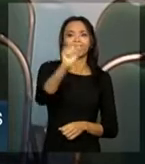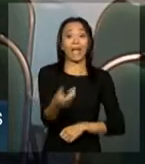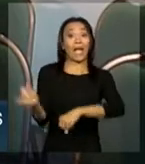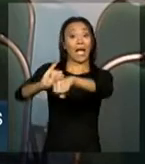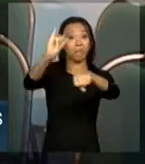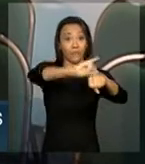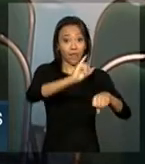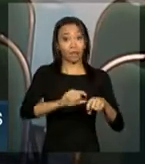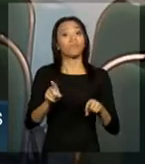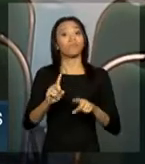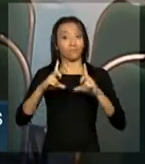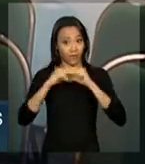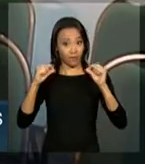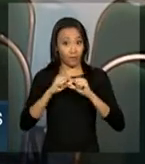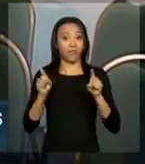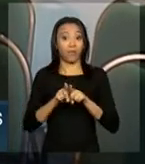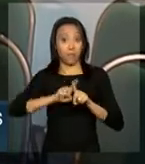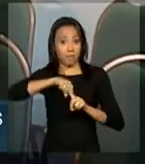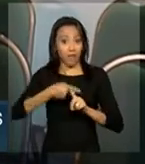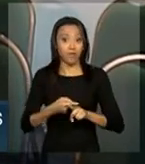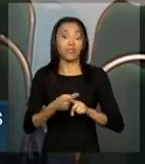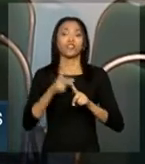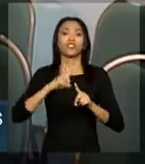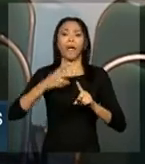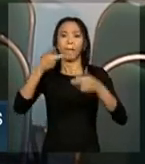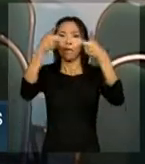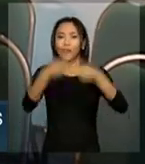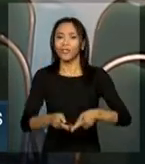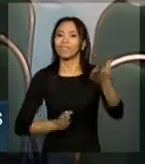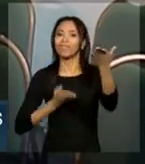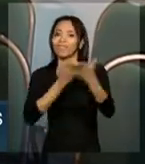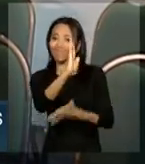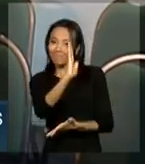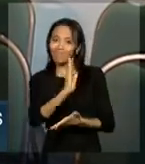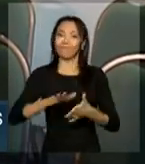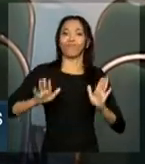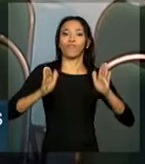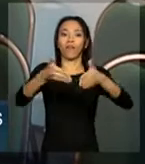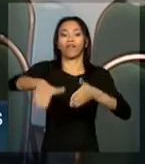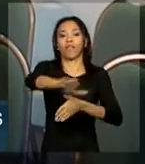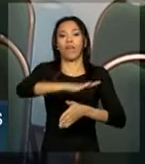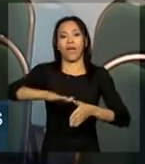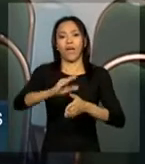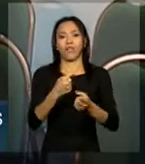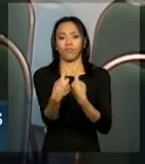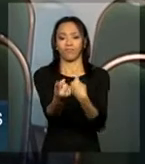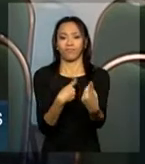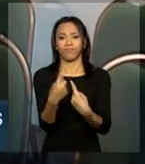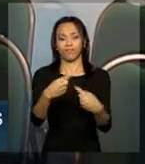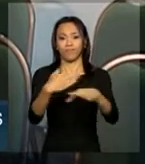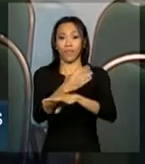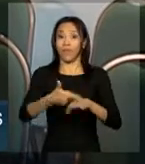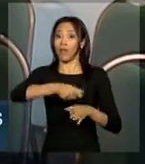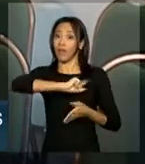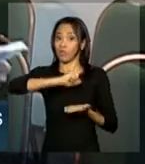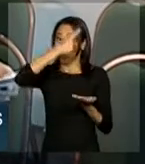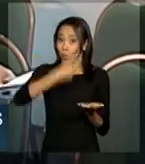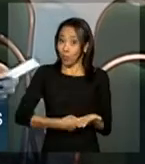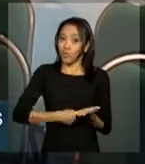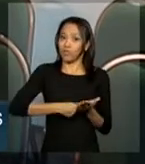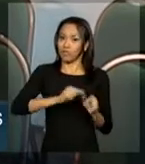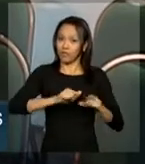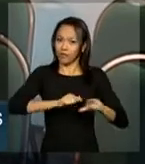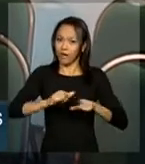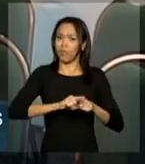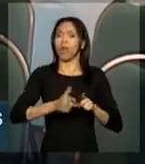além do Distrito Federal, que tiveram projetos aprovados em mobilidade urbana, depois do pacto firmado entre a presidenta Dilma